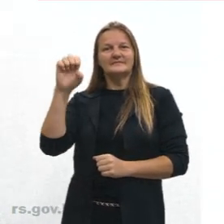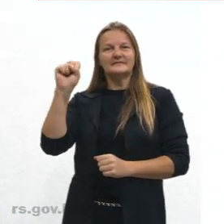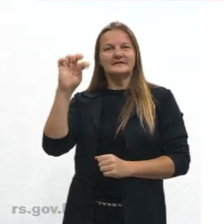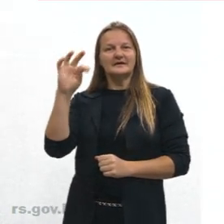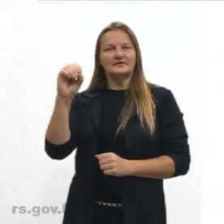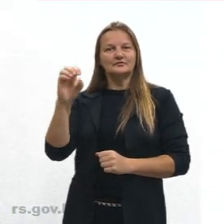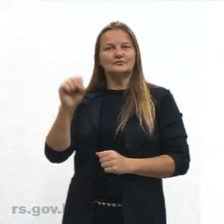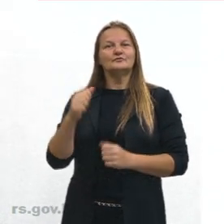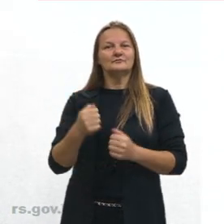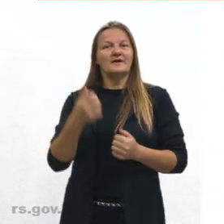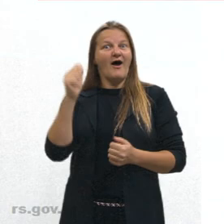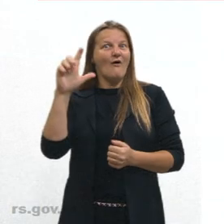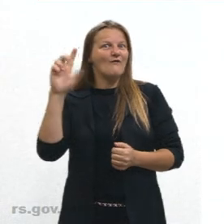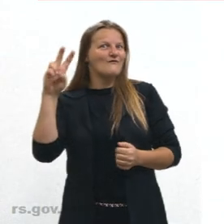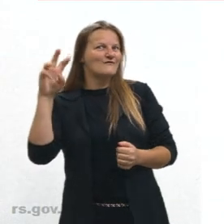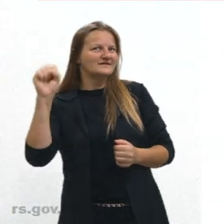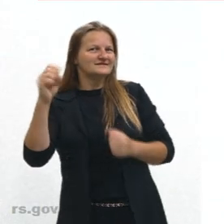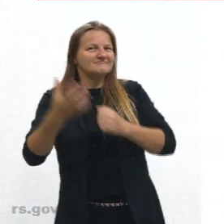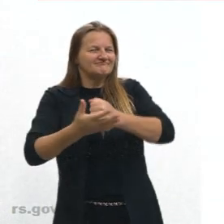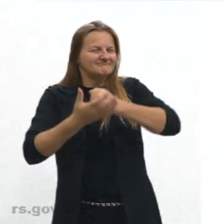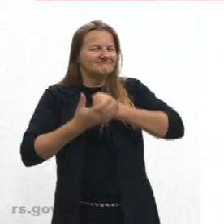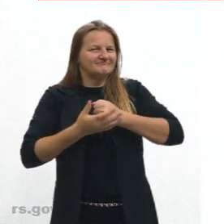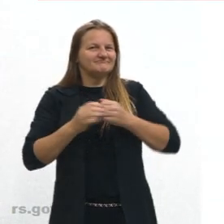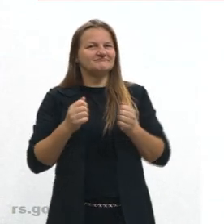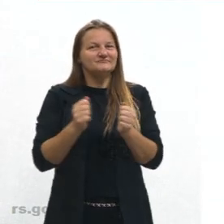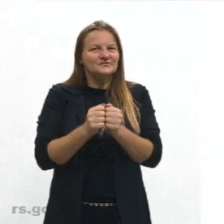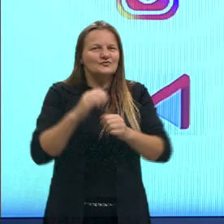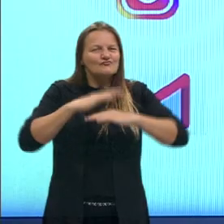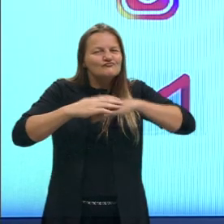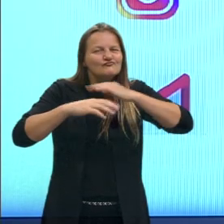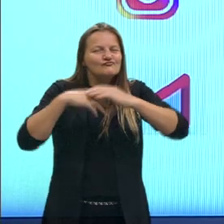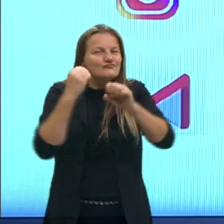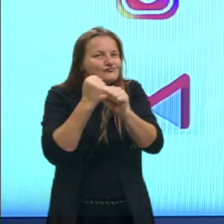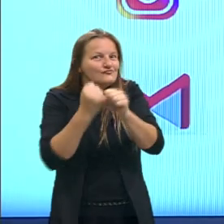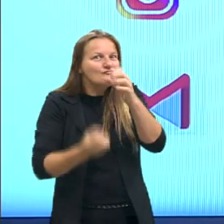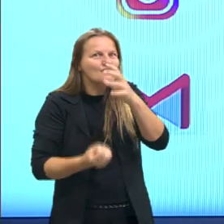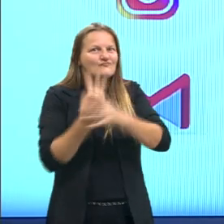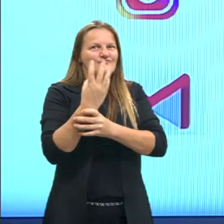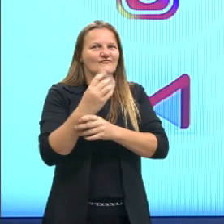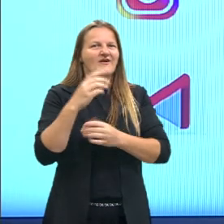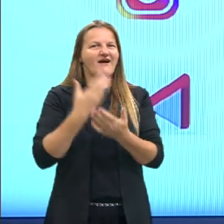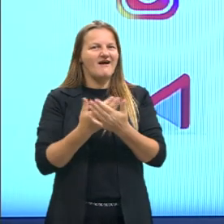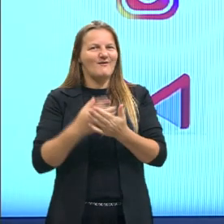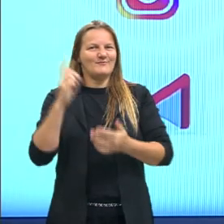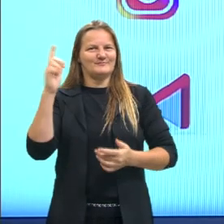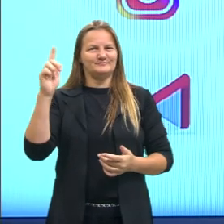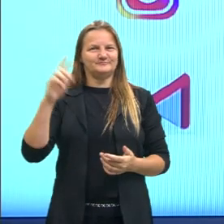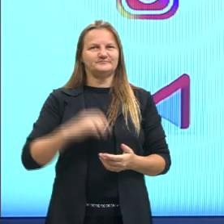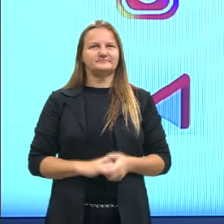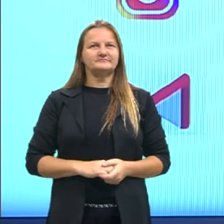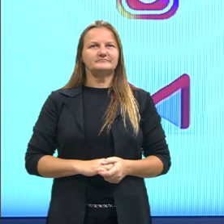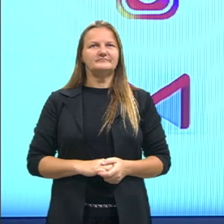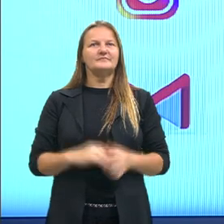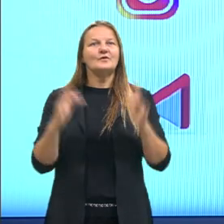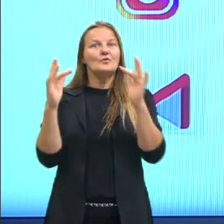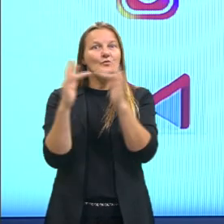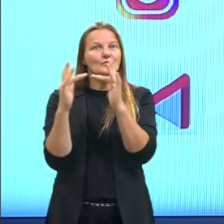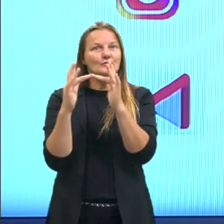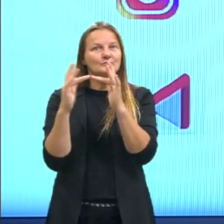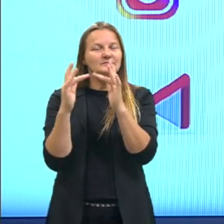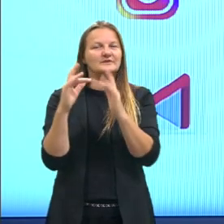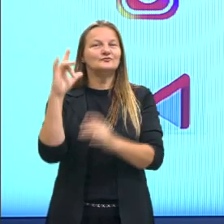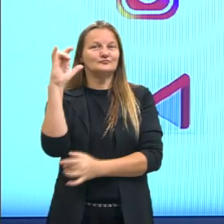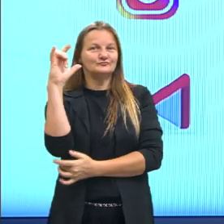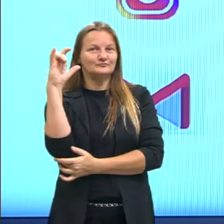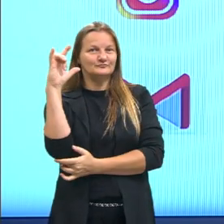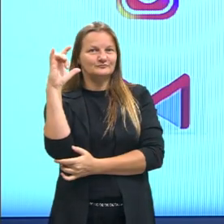Luiz Alves, esse cara que me apoia muito aí na nossa produção das aulas de Geografia. Então ali ó, tá lá o nosso, meu Instagram,